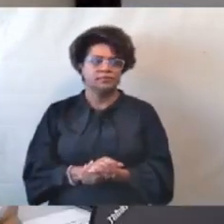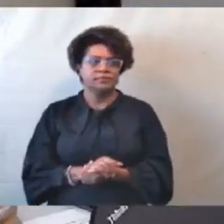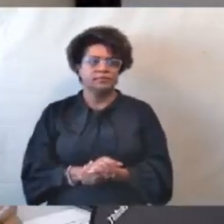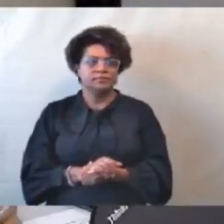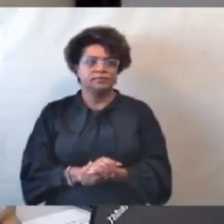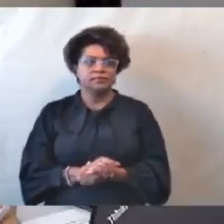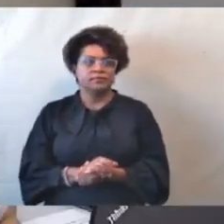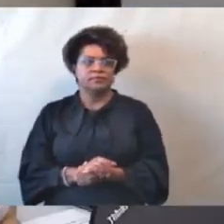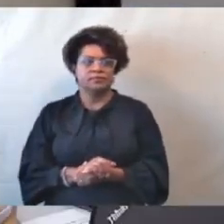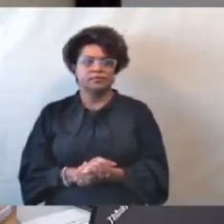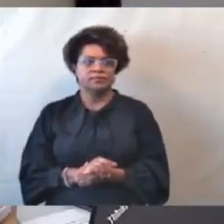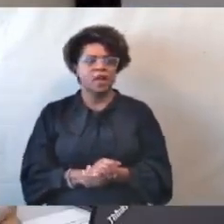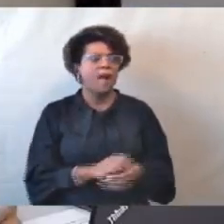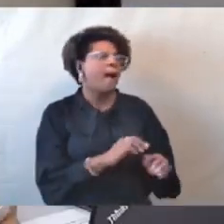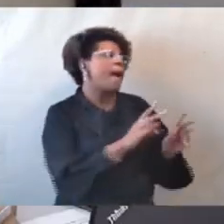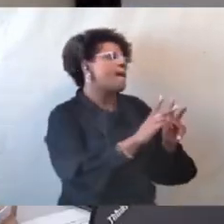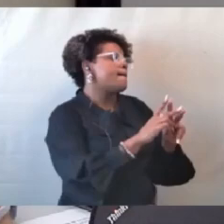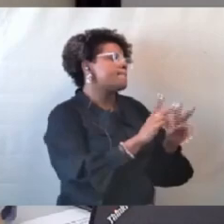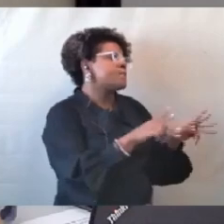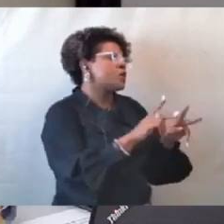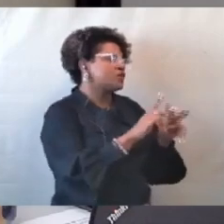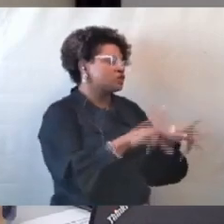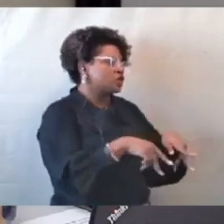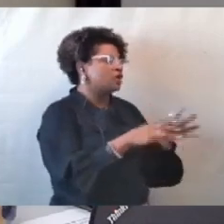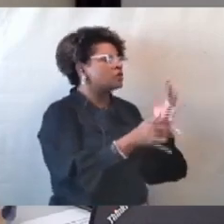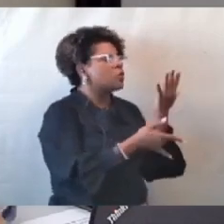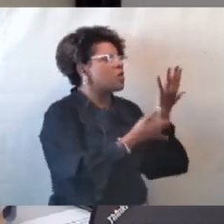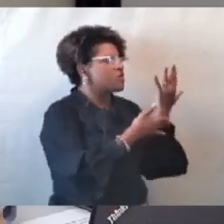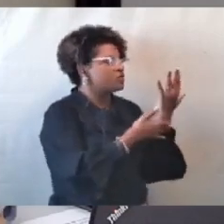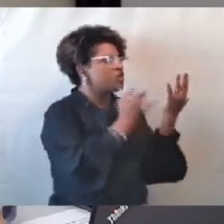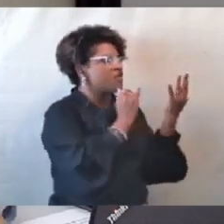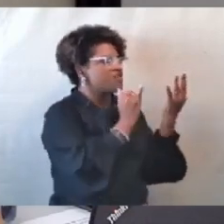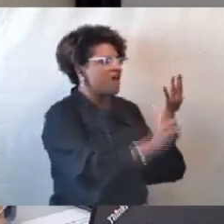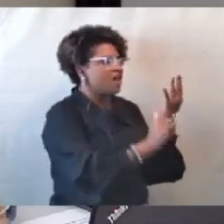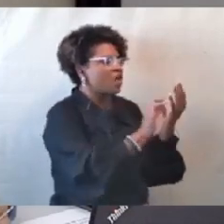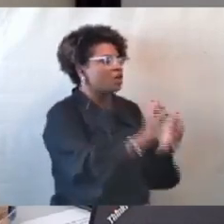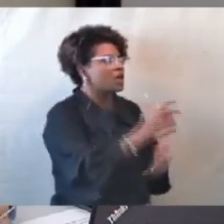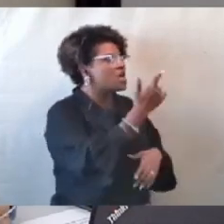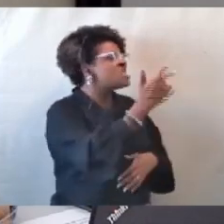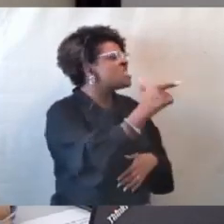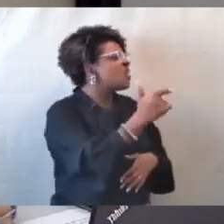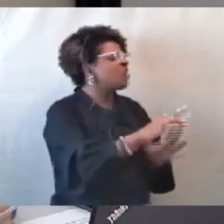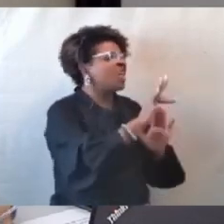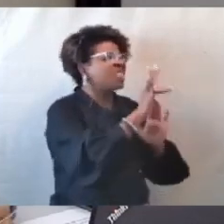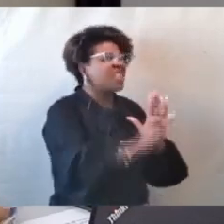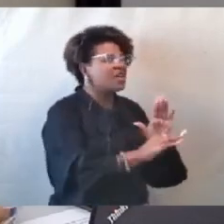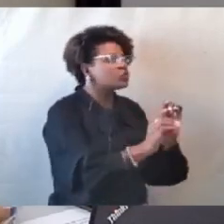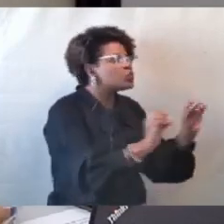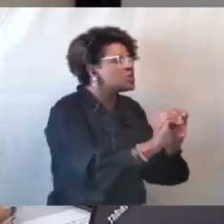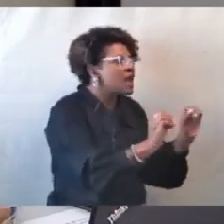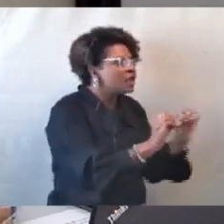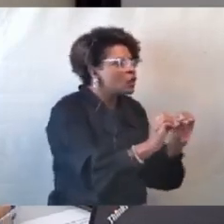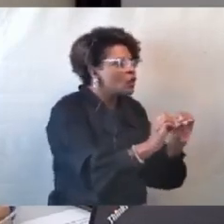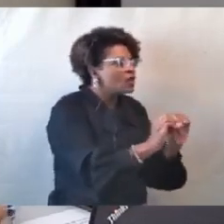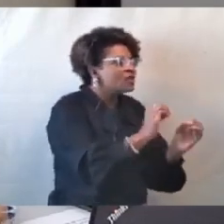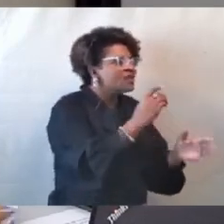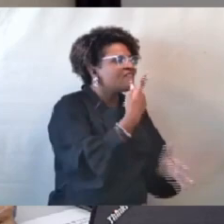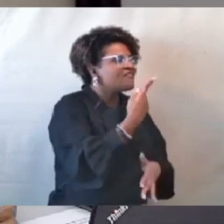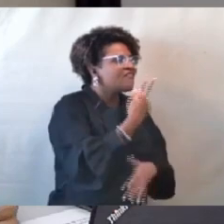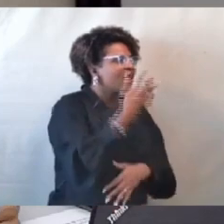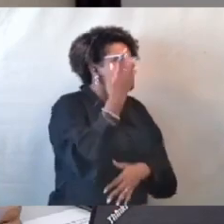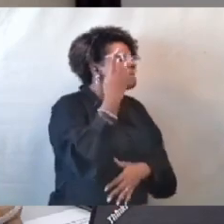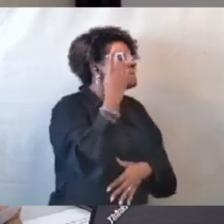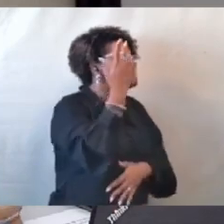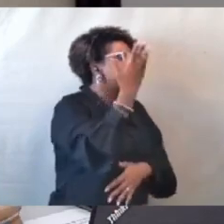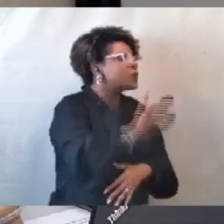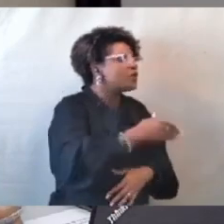Os professores da UFMG declararam que não existe literatura que comprove a eficácia do Inzilimp, um dos dois produtos usados